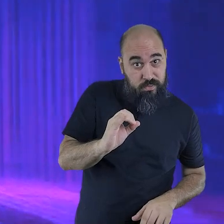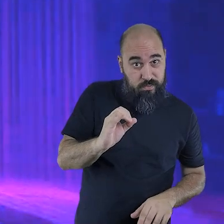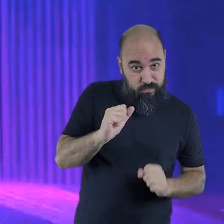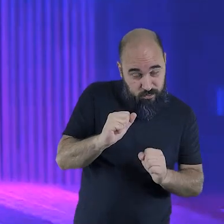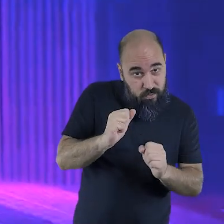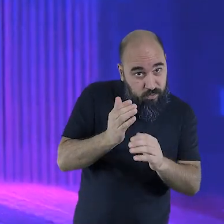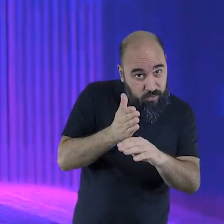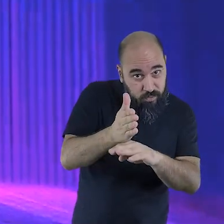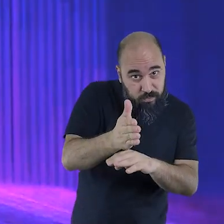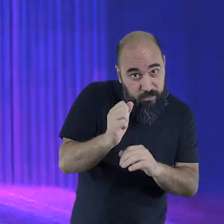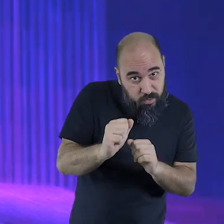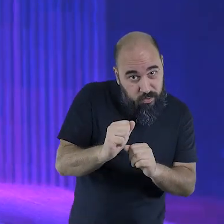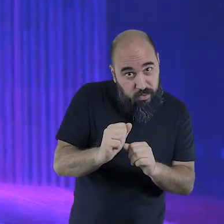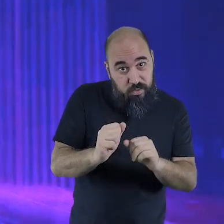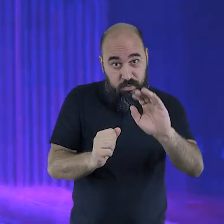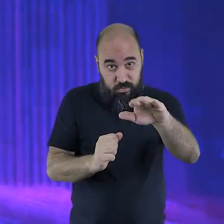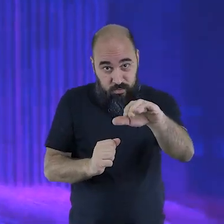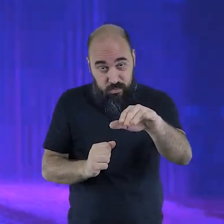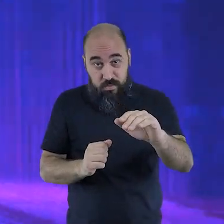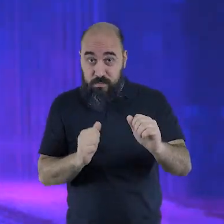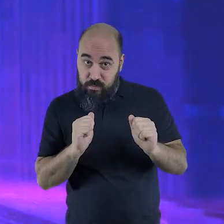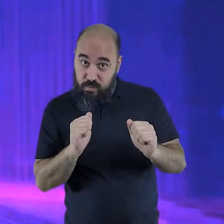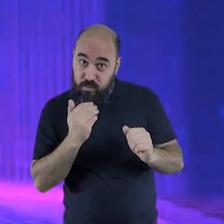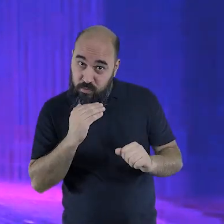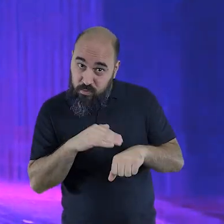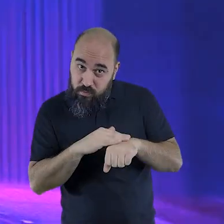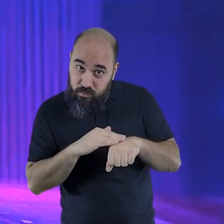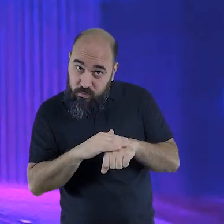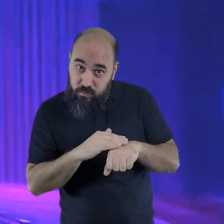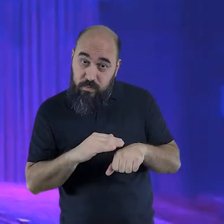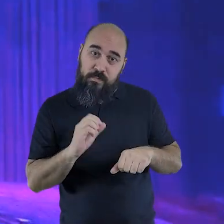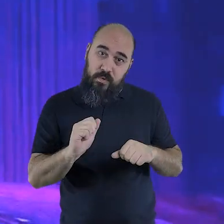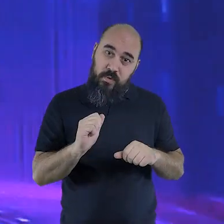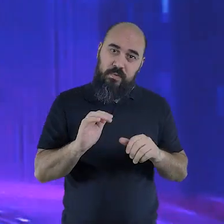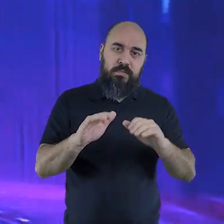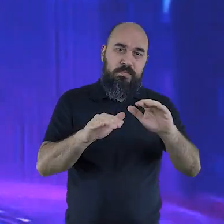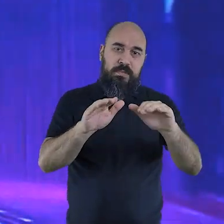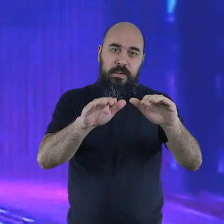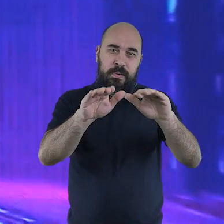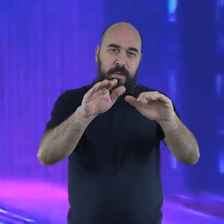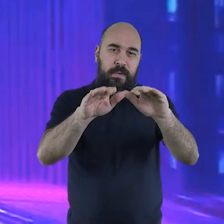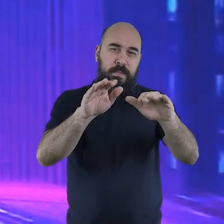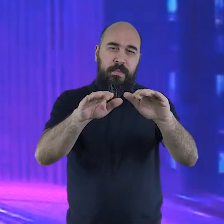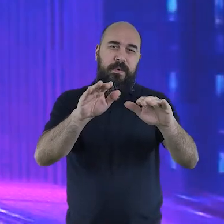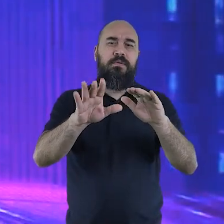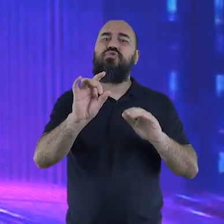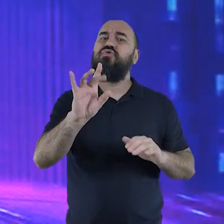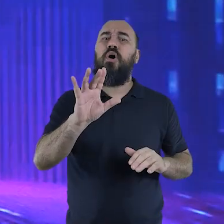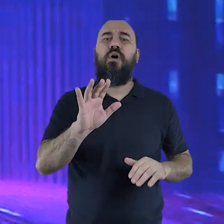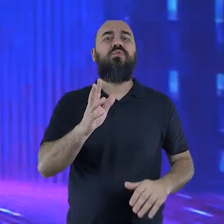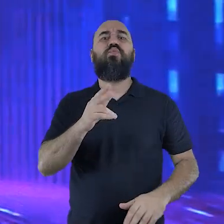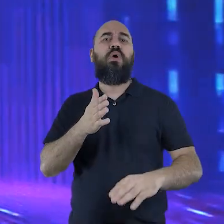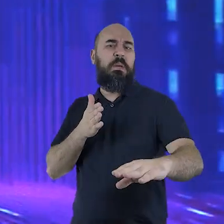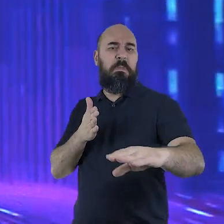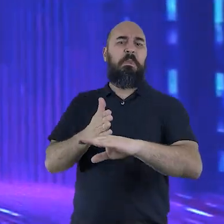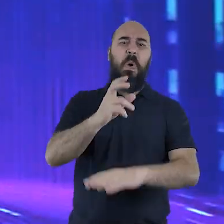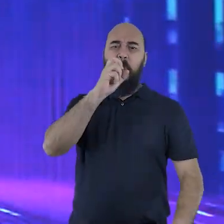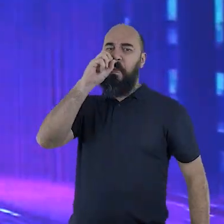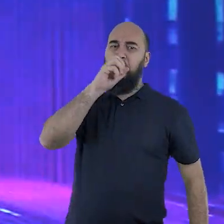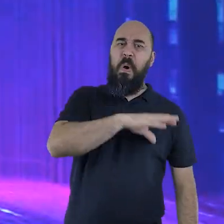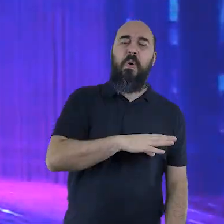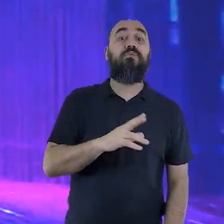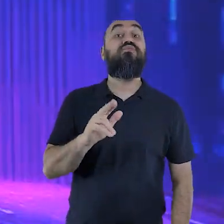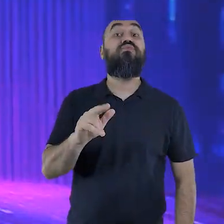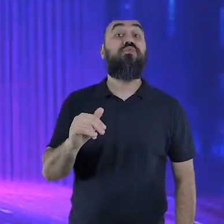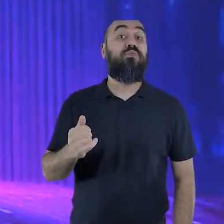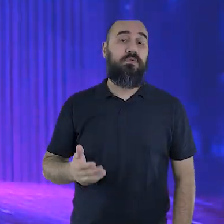salvar nem a se perder essa é uma escolha sua pessoal própria e que eu agora